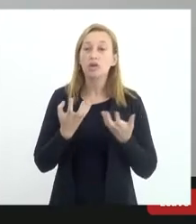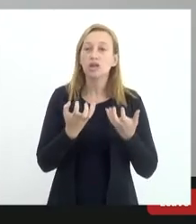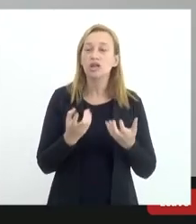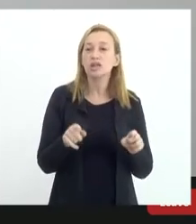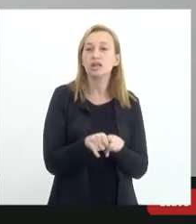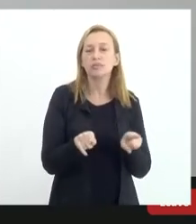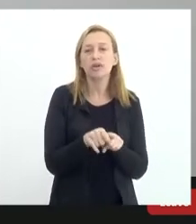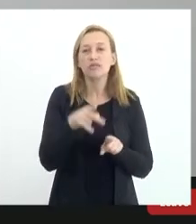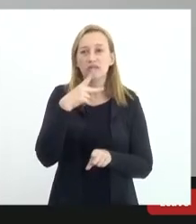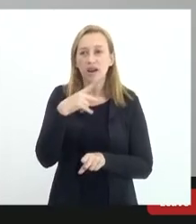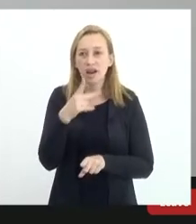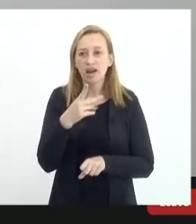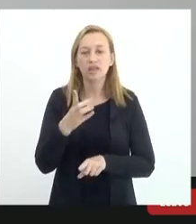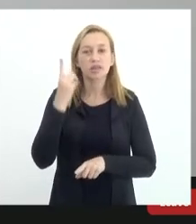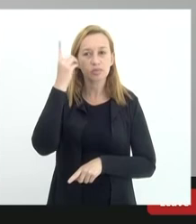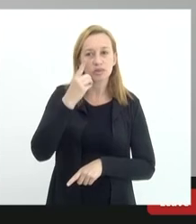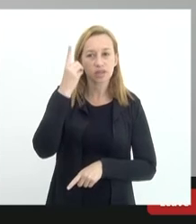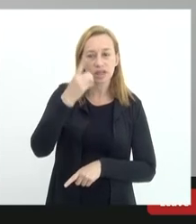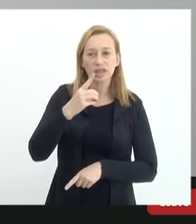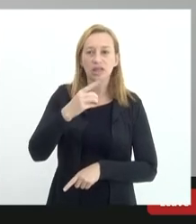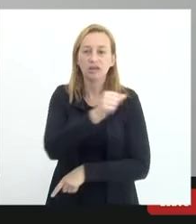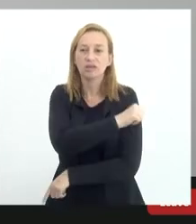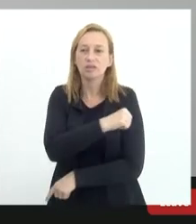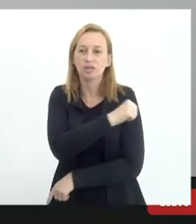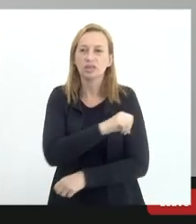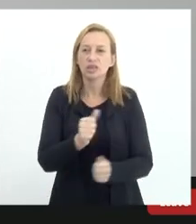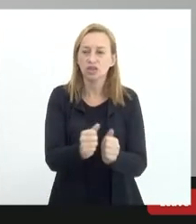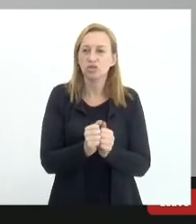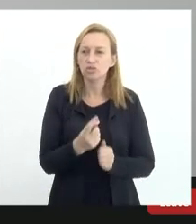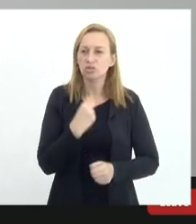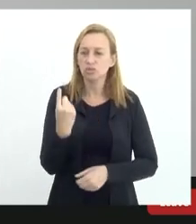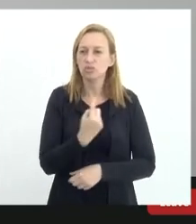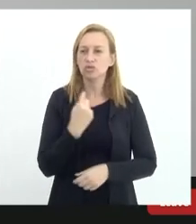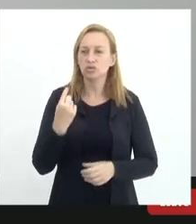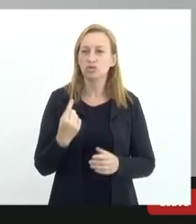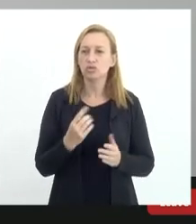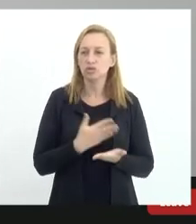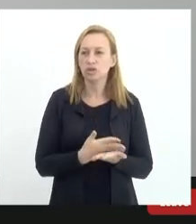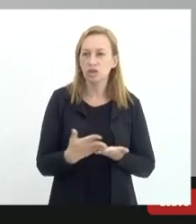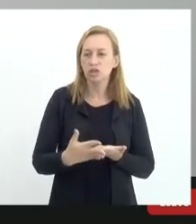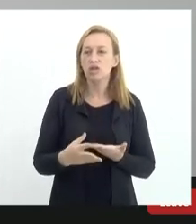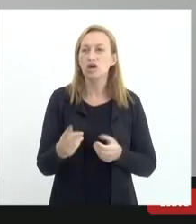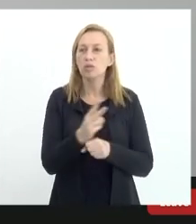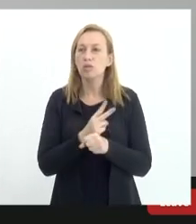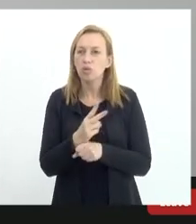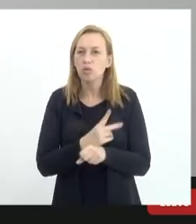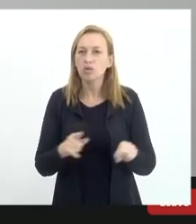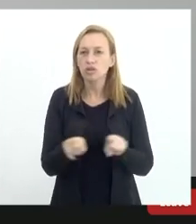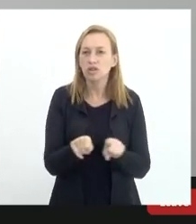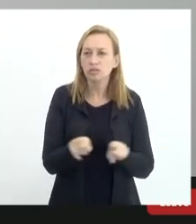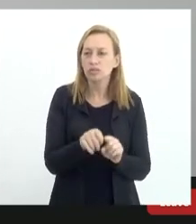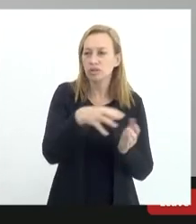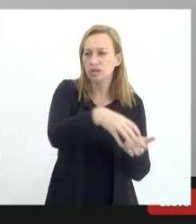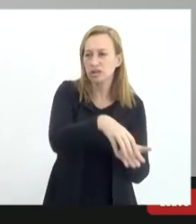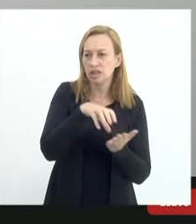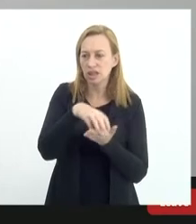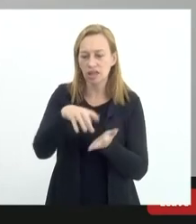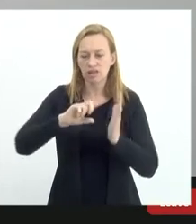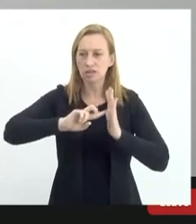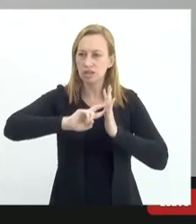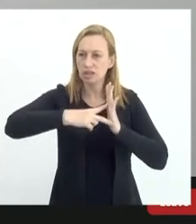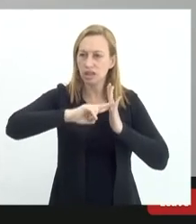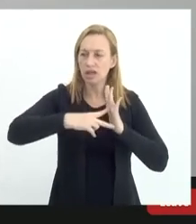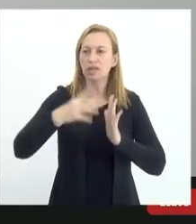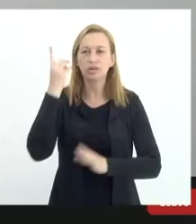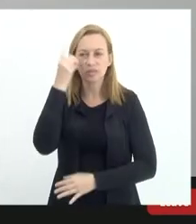acrescentar também deputada enfermeira Regiane está conosco desde o início que a gente também procure as centrais sindicais deputada Marta